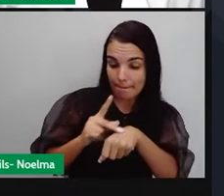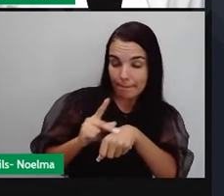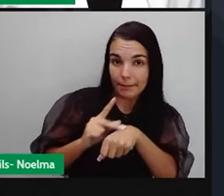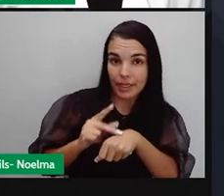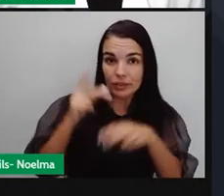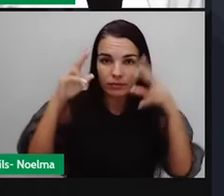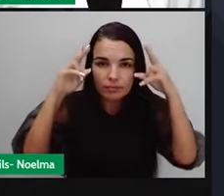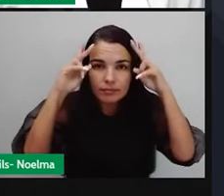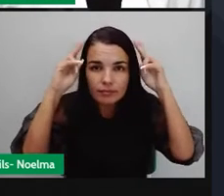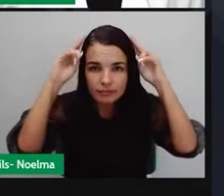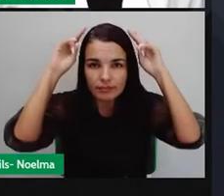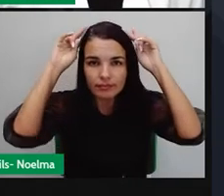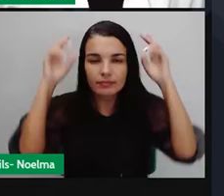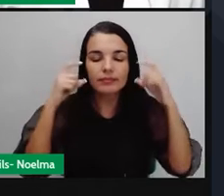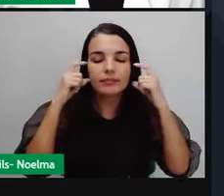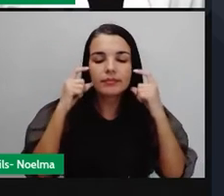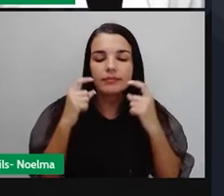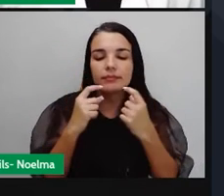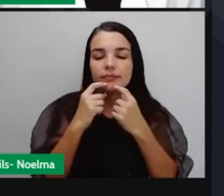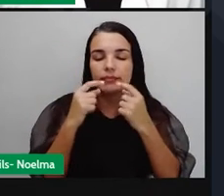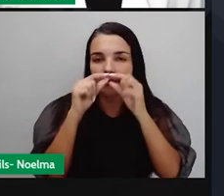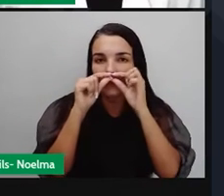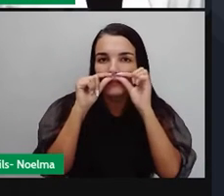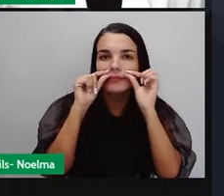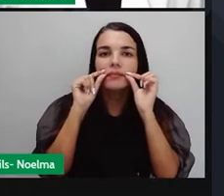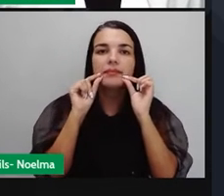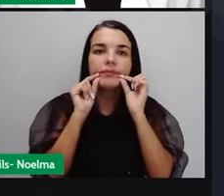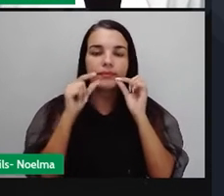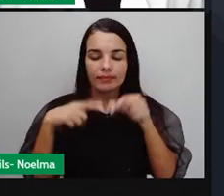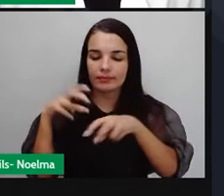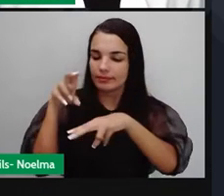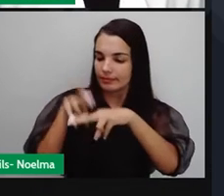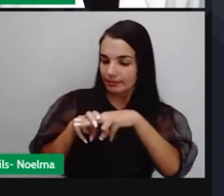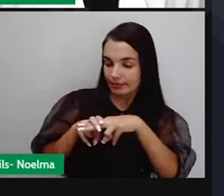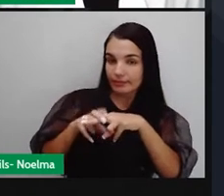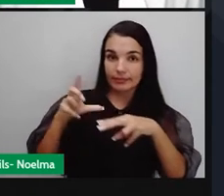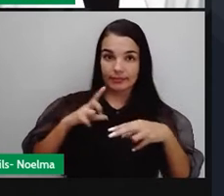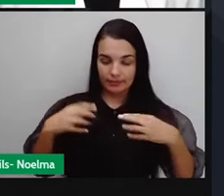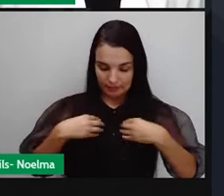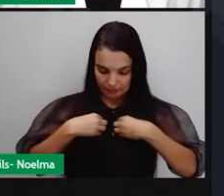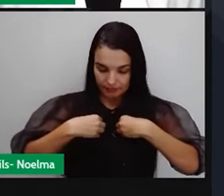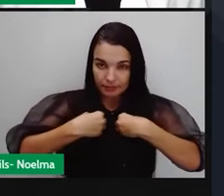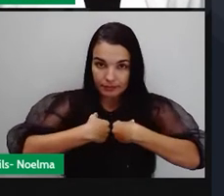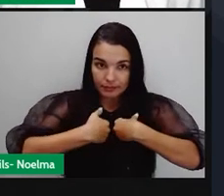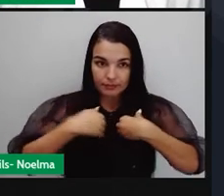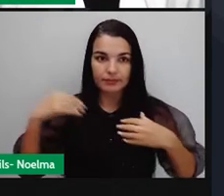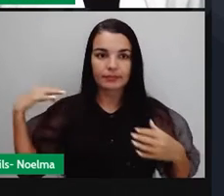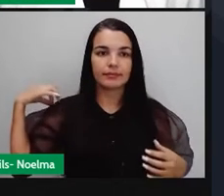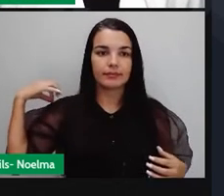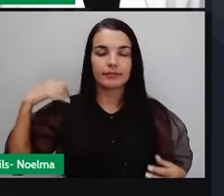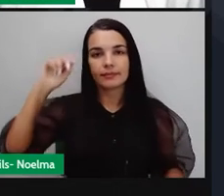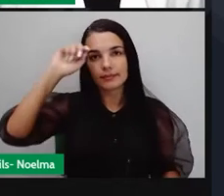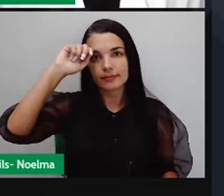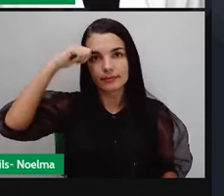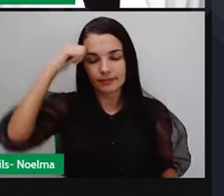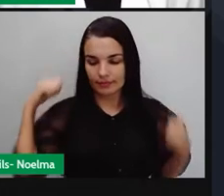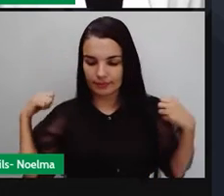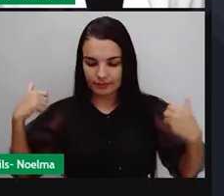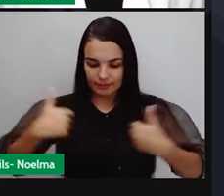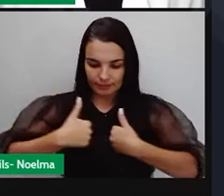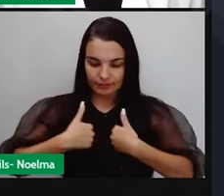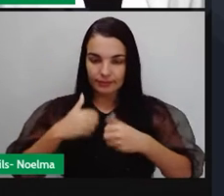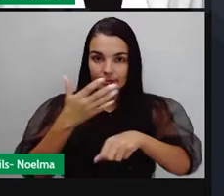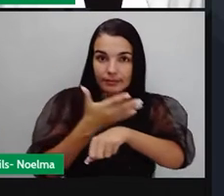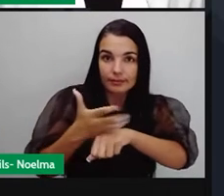cabelo cortado, um pouquinho de bigode, um pouquinho de barba, estou sentado vestindo uma camisa preta, um jaleco branco,